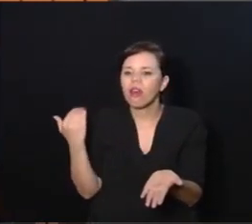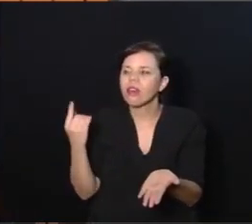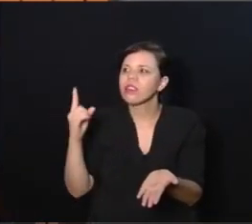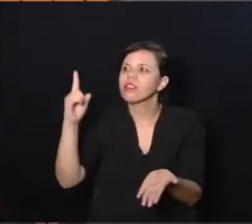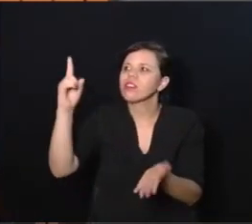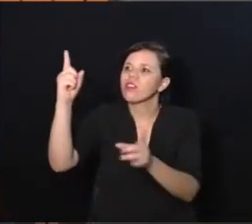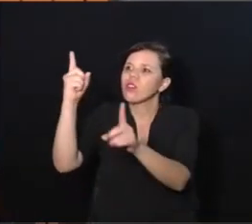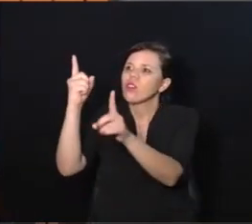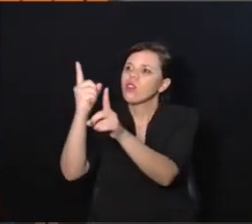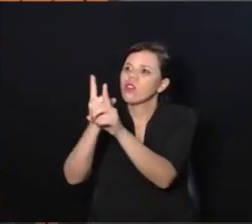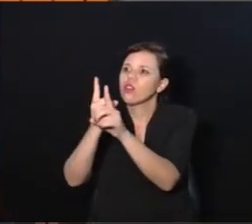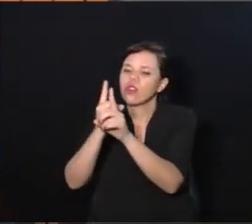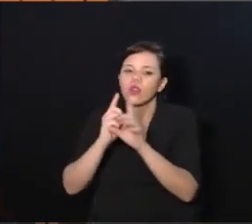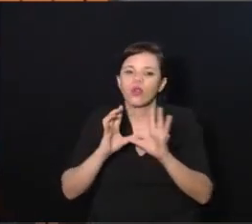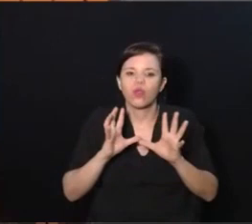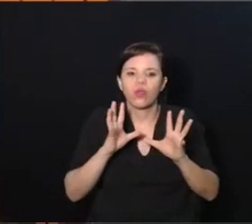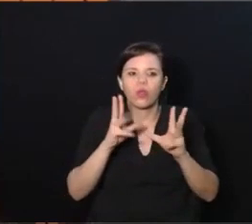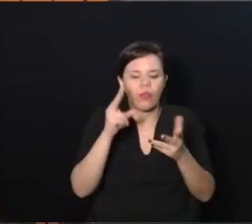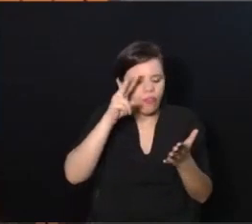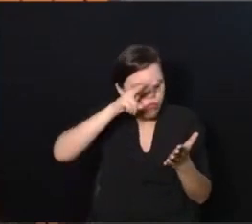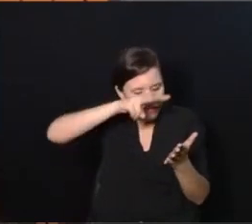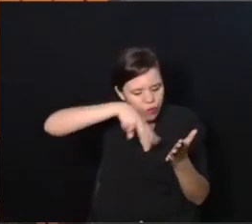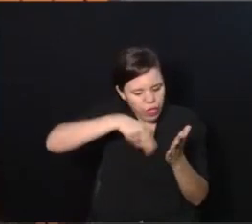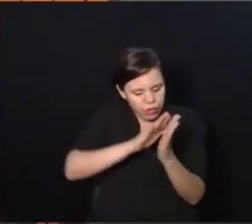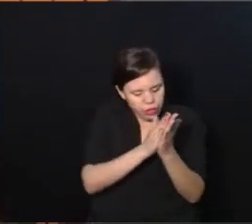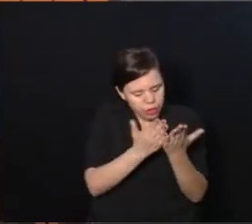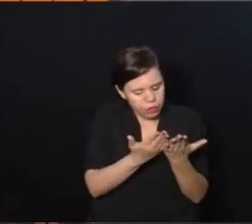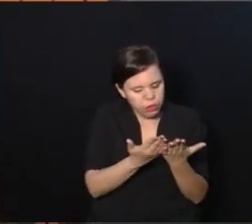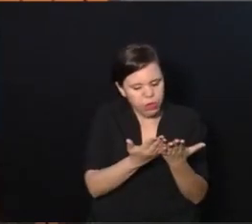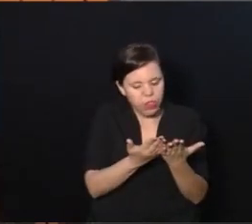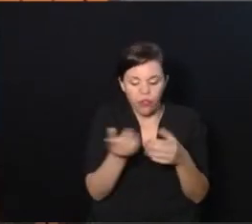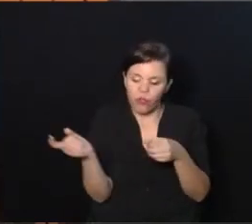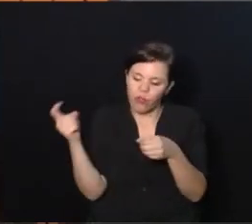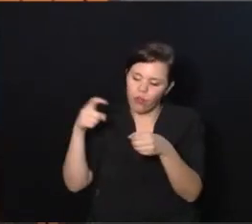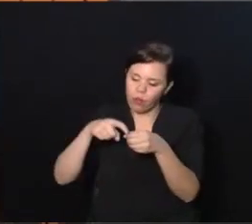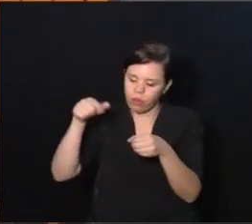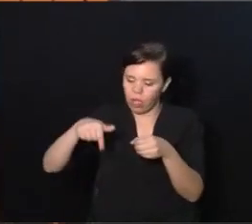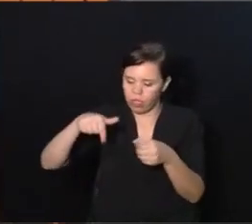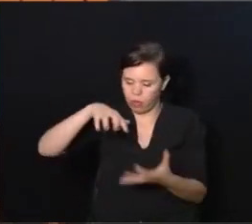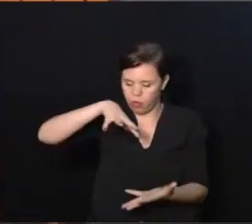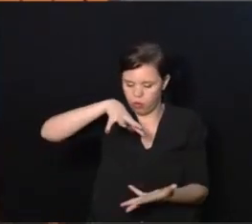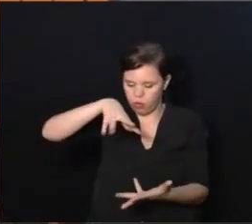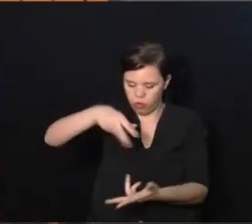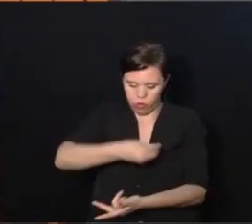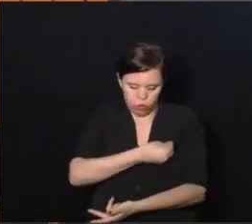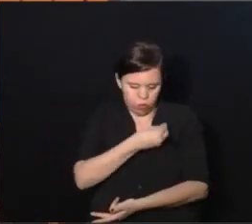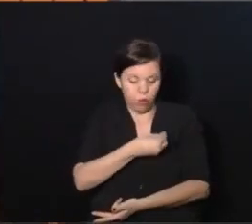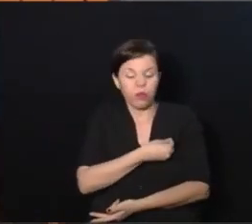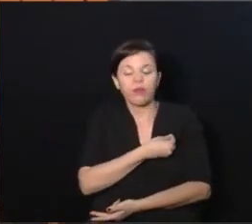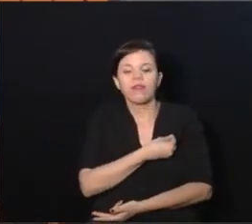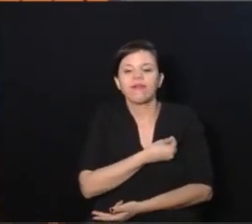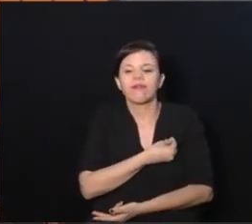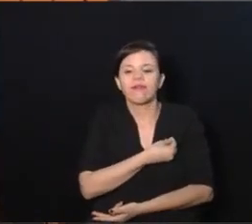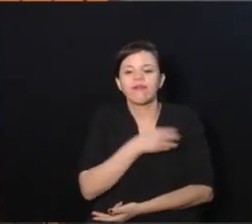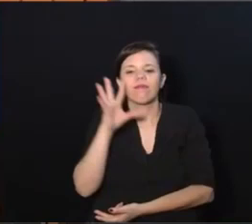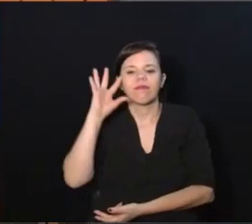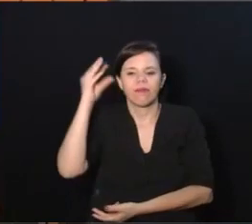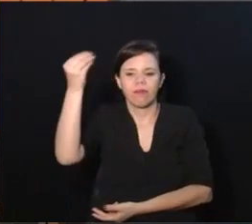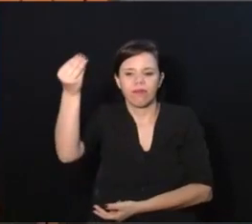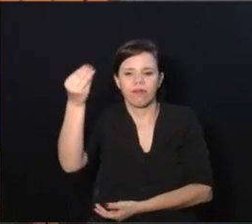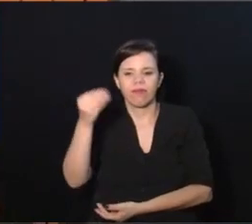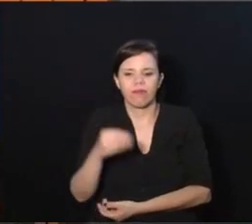encontrar o que todo mundo aqui fica lendo na Bíblia e voltar para cá, a gente entende